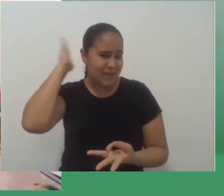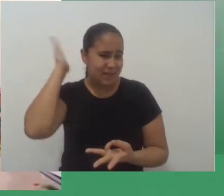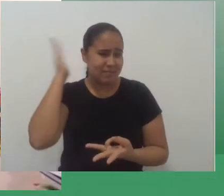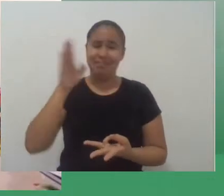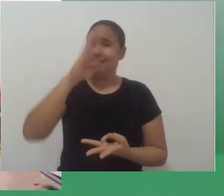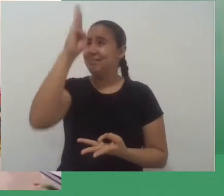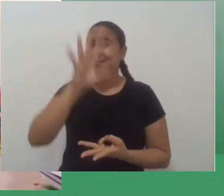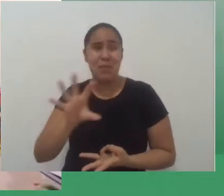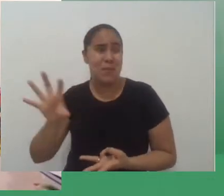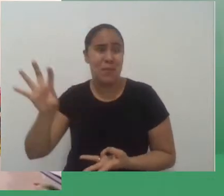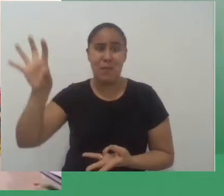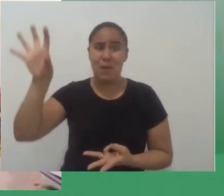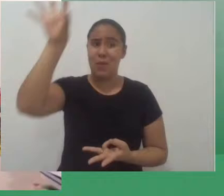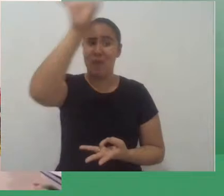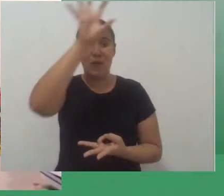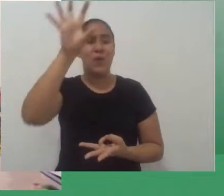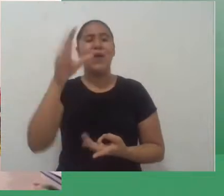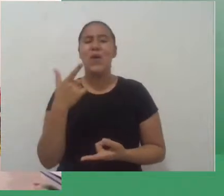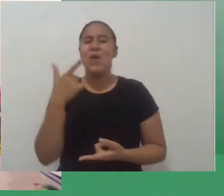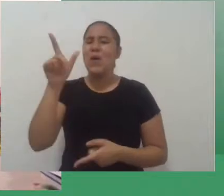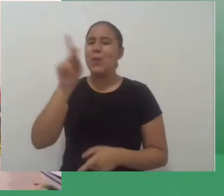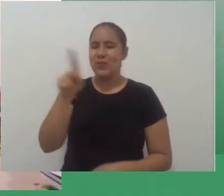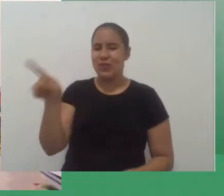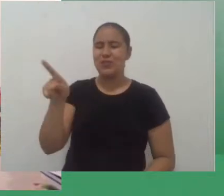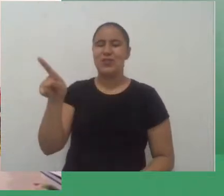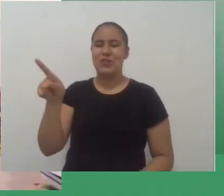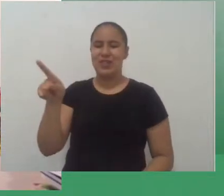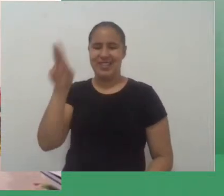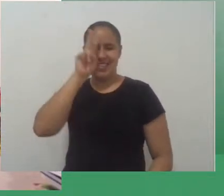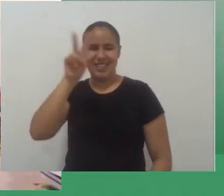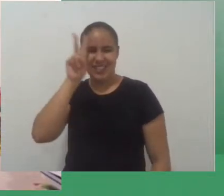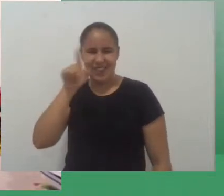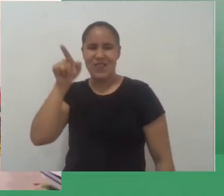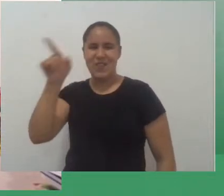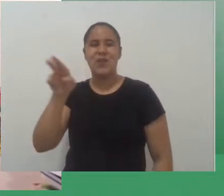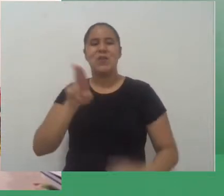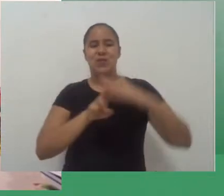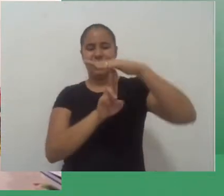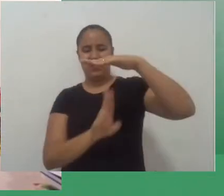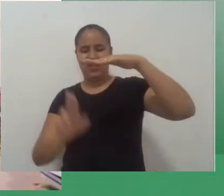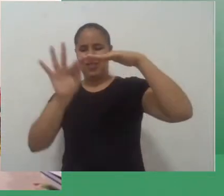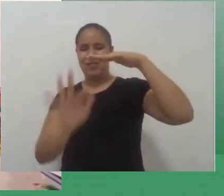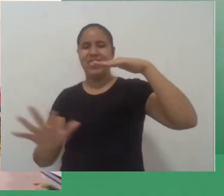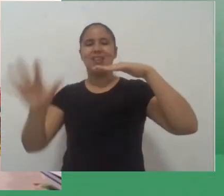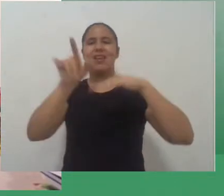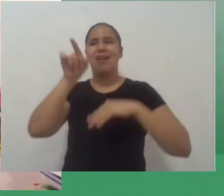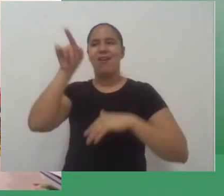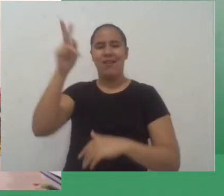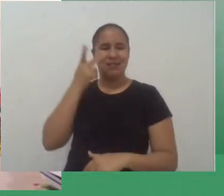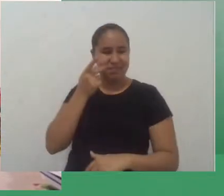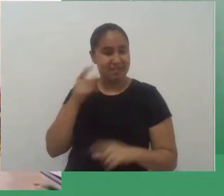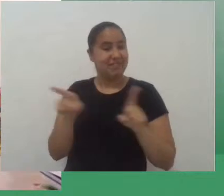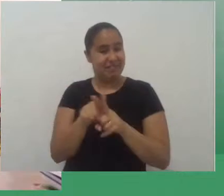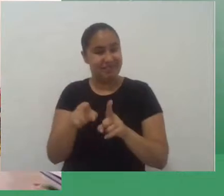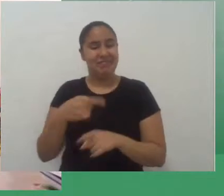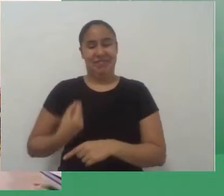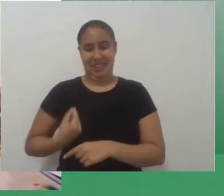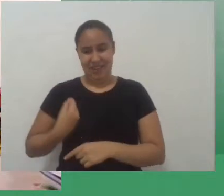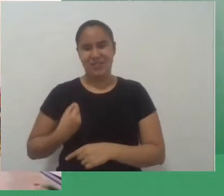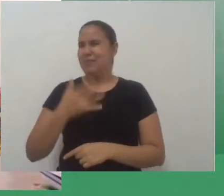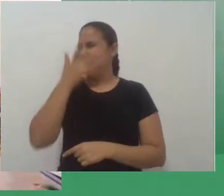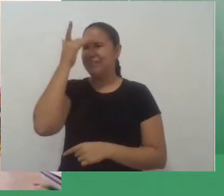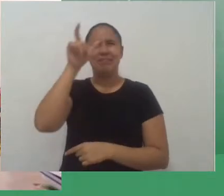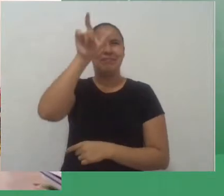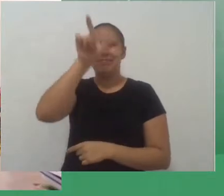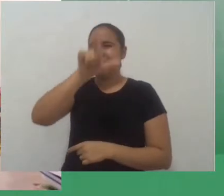Liesli Oliveira, uma professora de História da Universidade Federal do Ceará, então, agradecer a participação